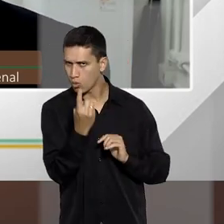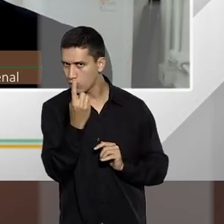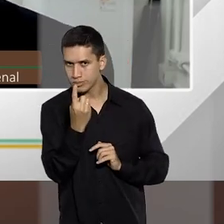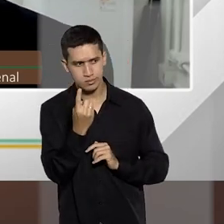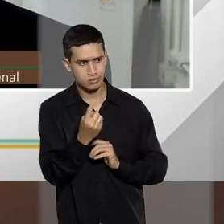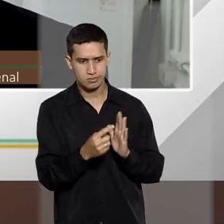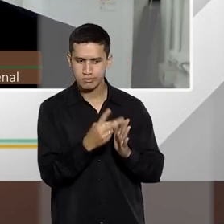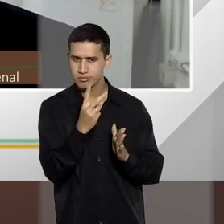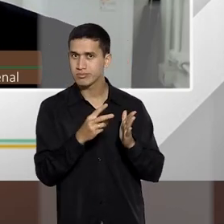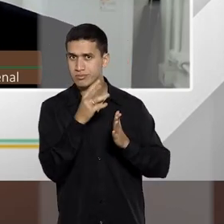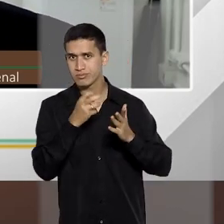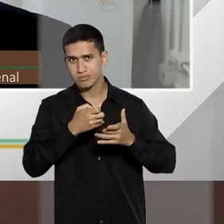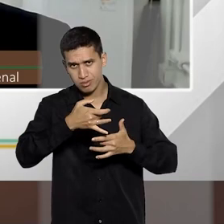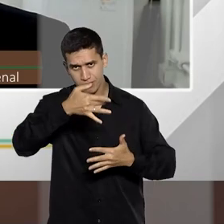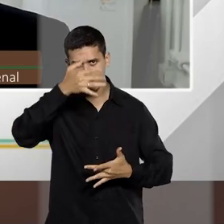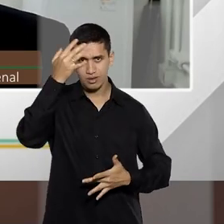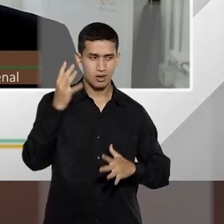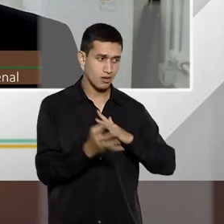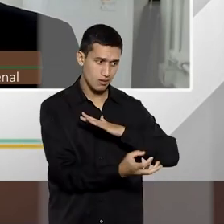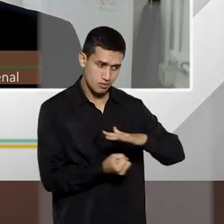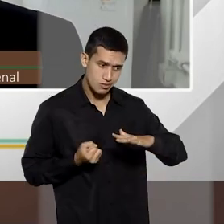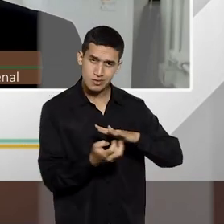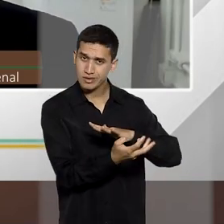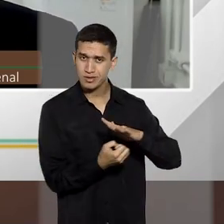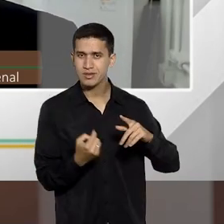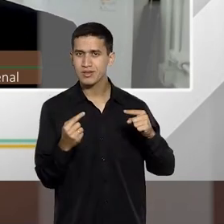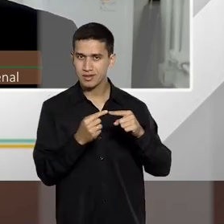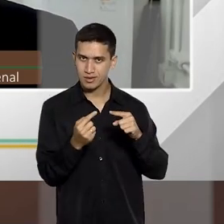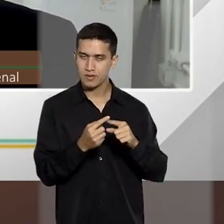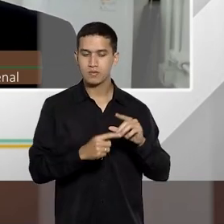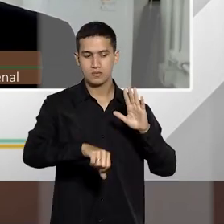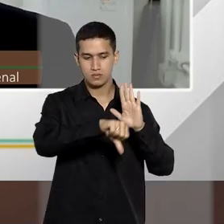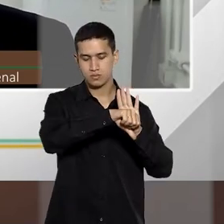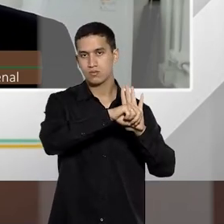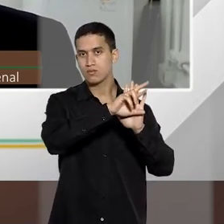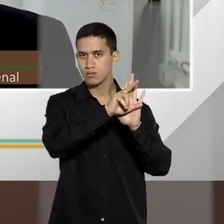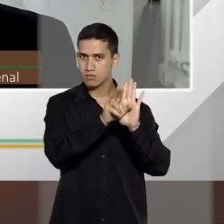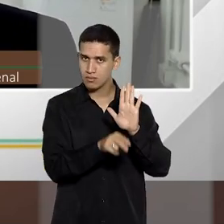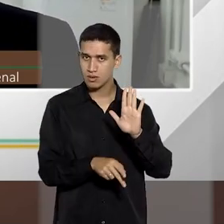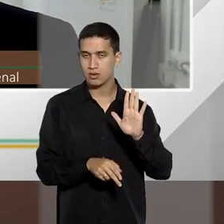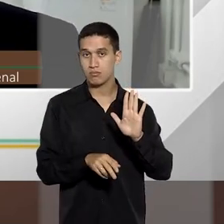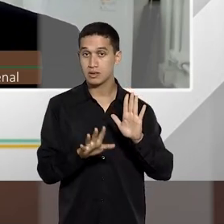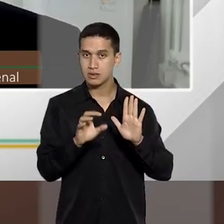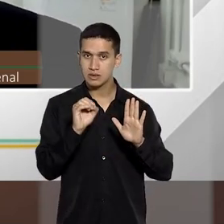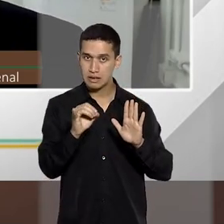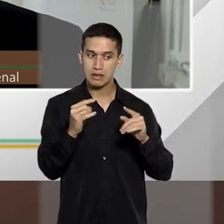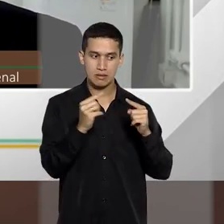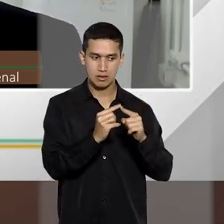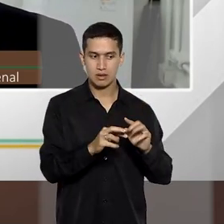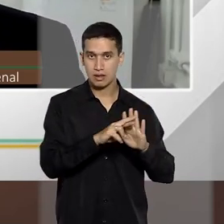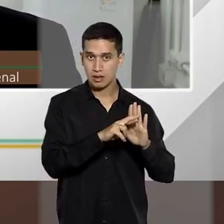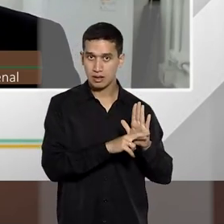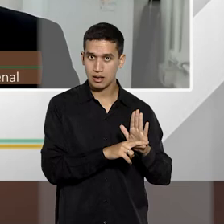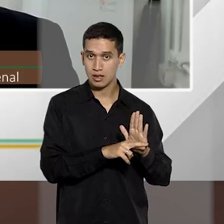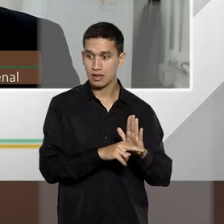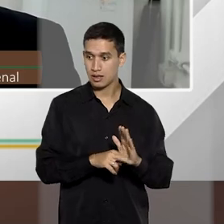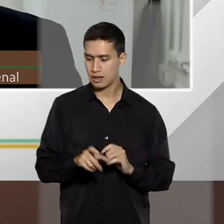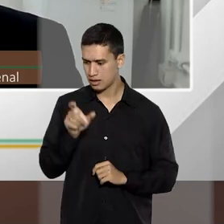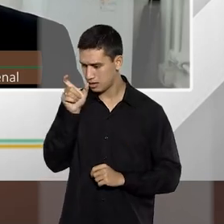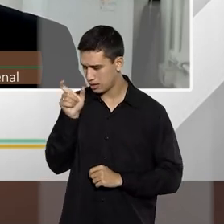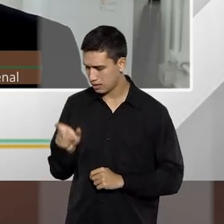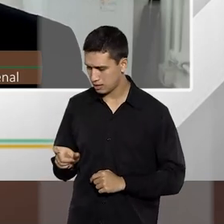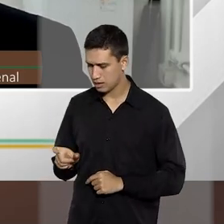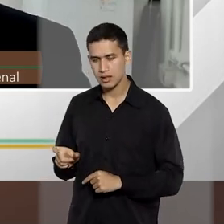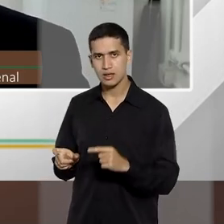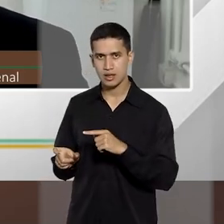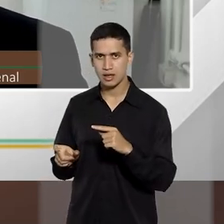for pensar, isso é um concurso material, só que se você for aplicar a regra do concurso material, a pena dele, se